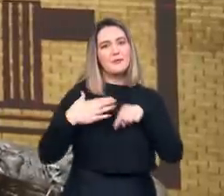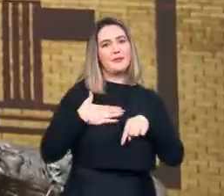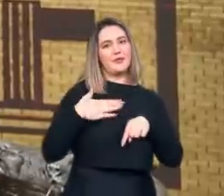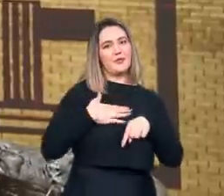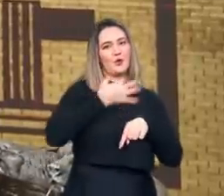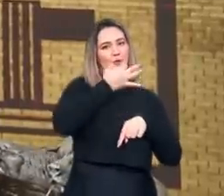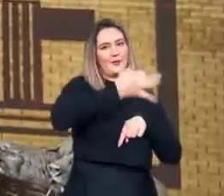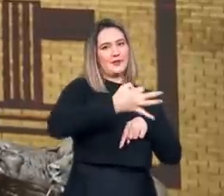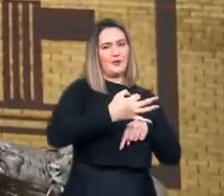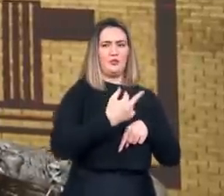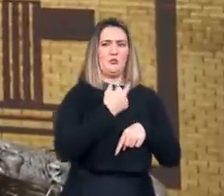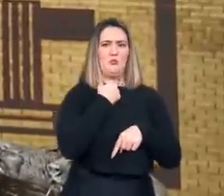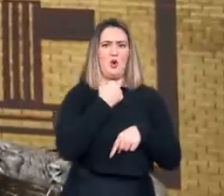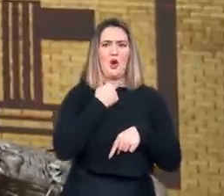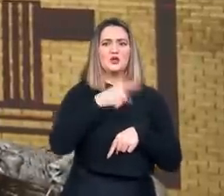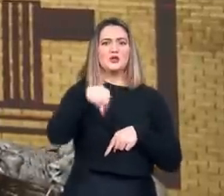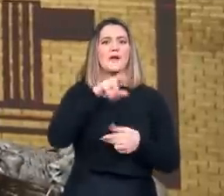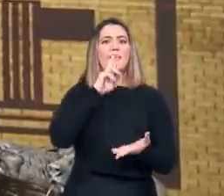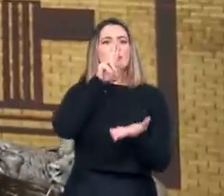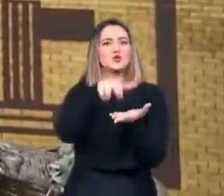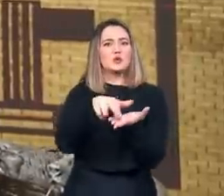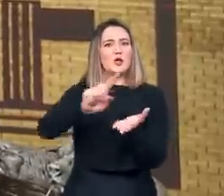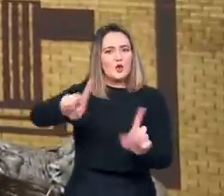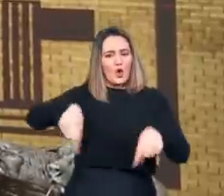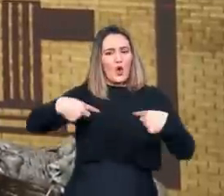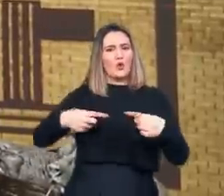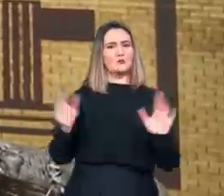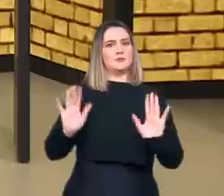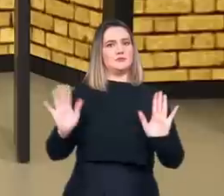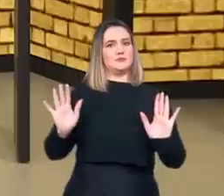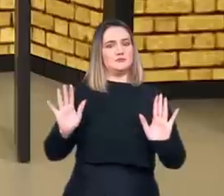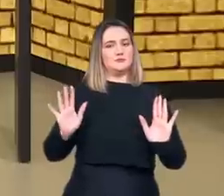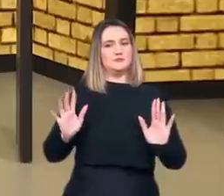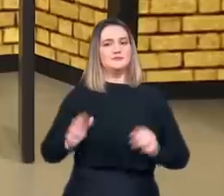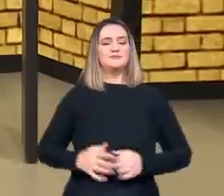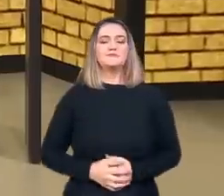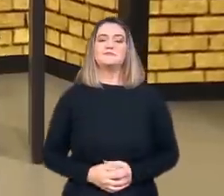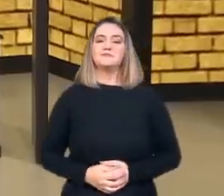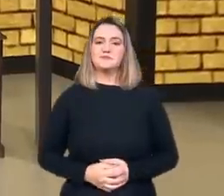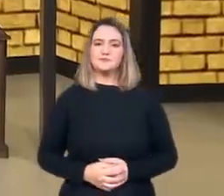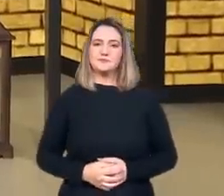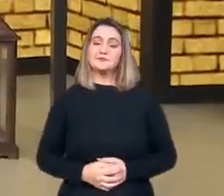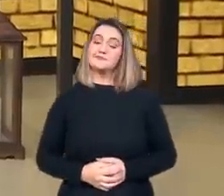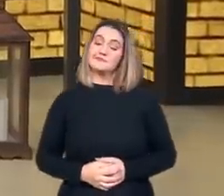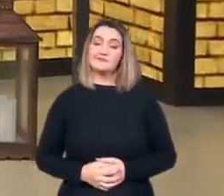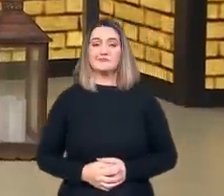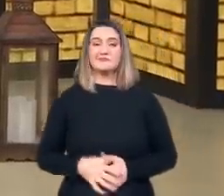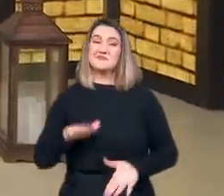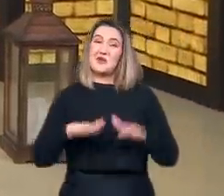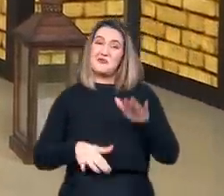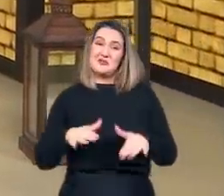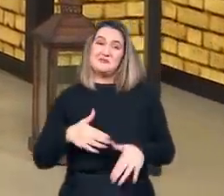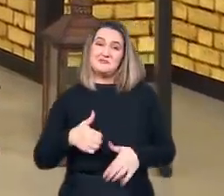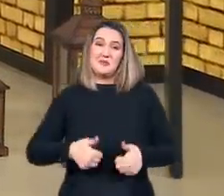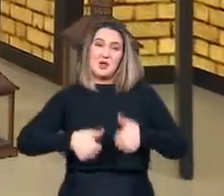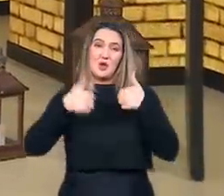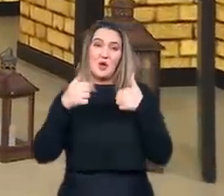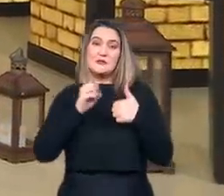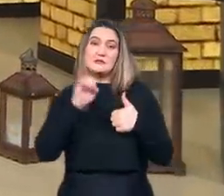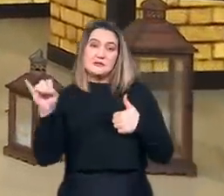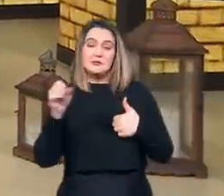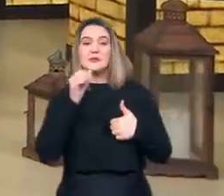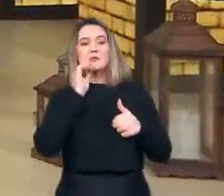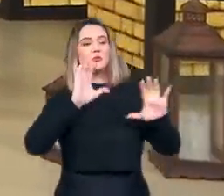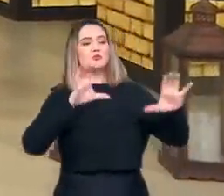pudesse ser, trazer resultados contra ela mesma. Teria sido melhor, talvez, se eles tivessem